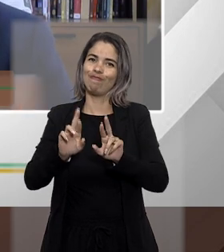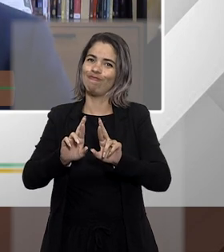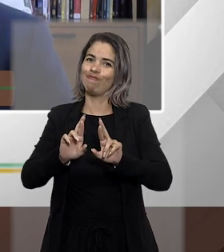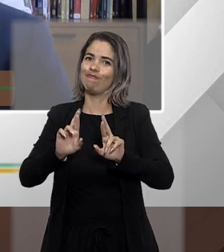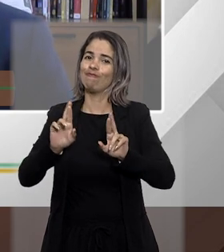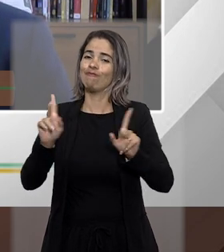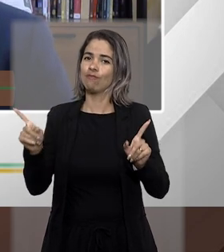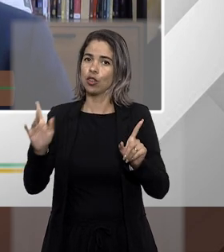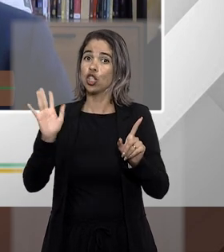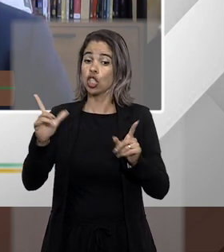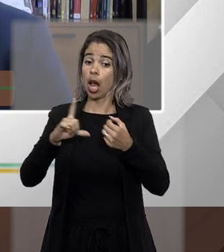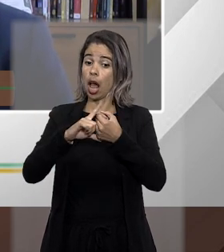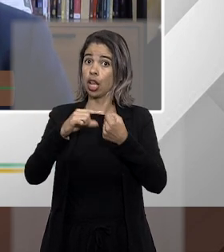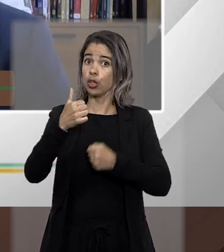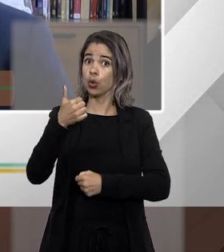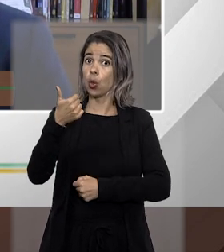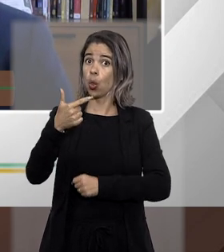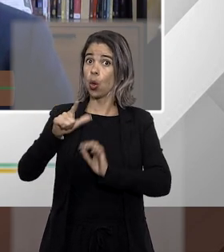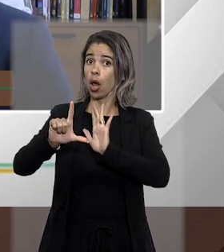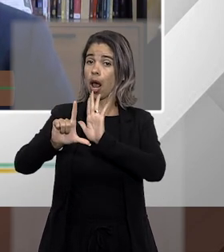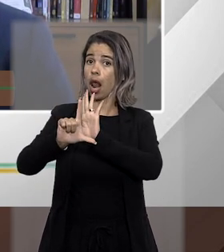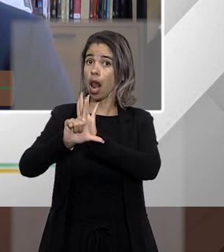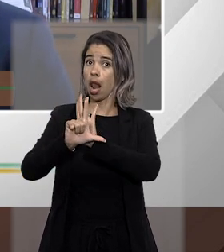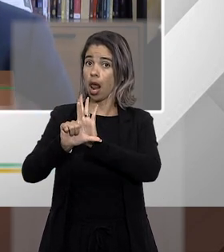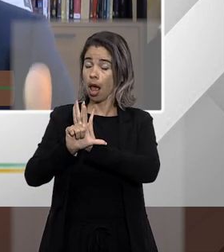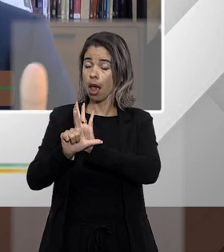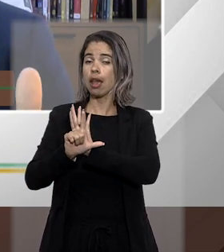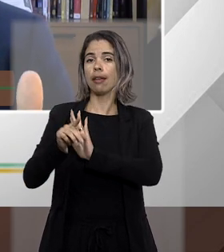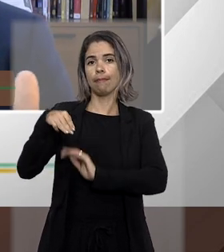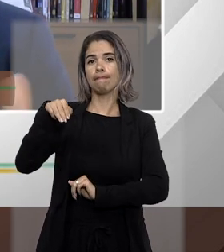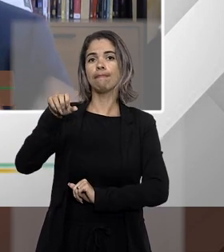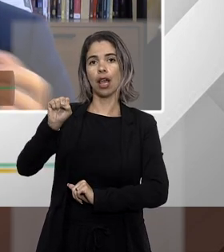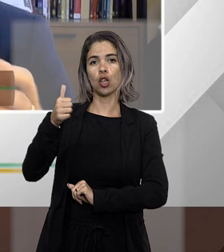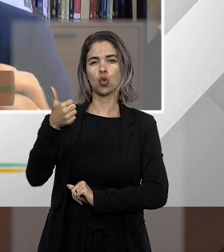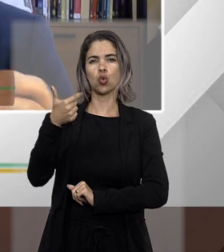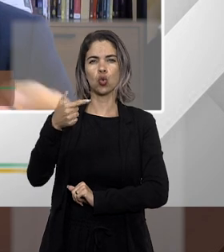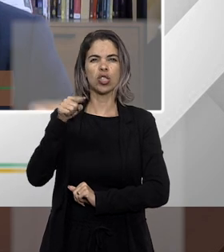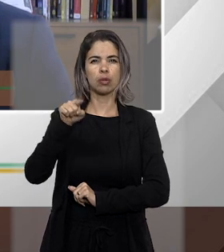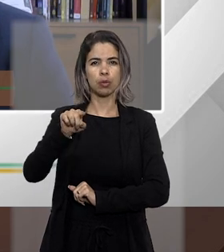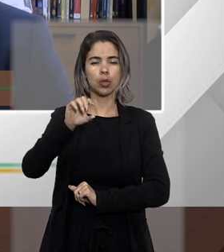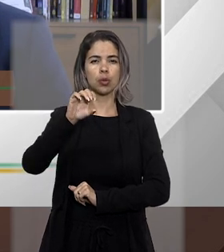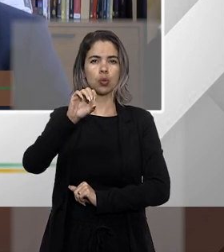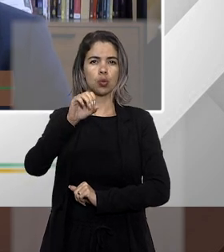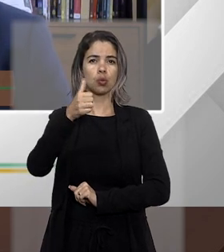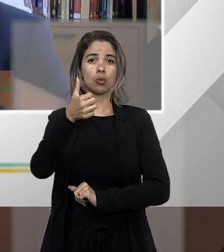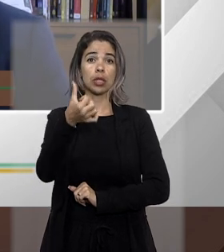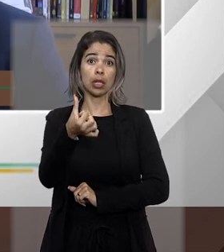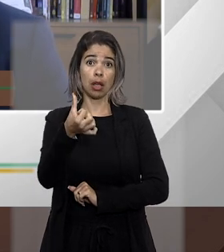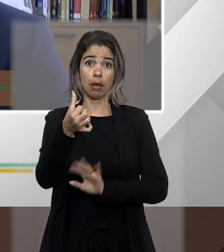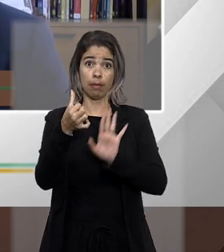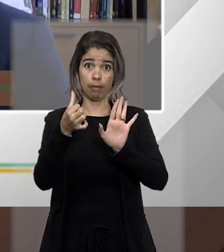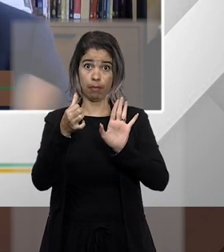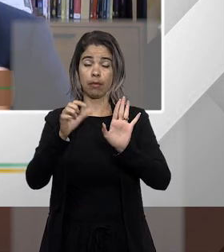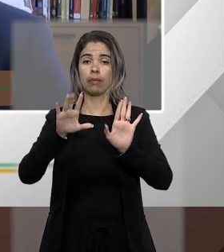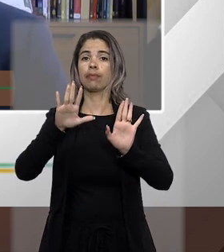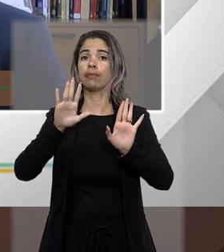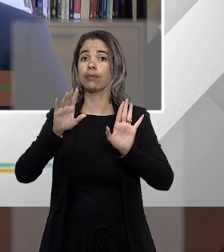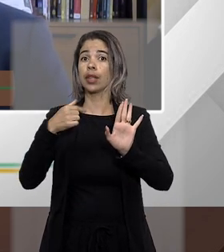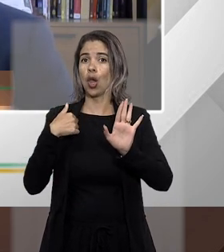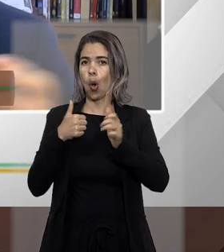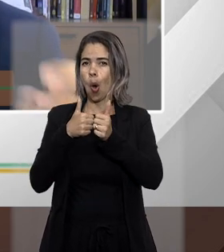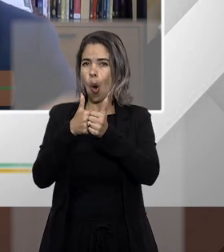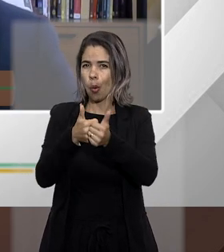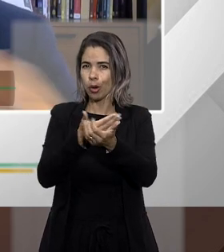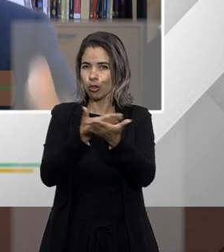mandato de segurança a lei 12.016 de 2009 só que tem um problema eu vou até acompanhar com vocês a leitura do artigo 12 e o